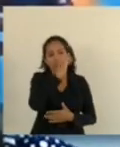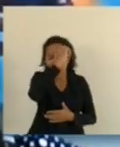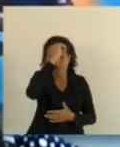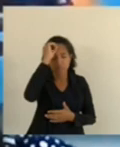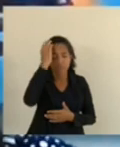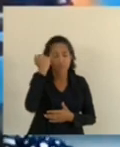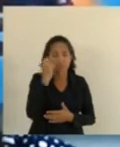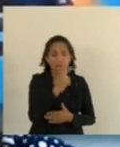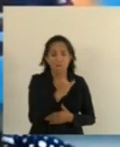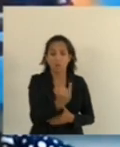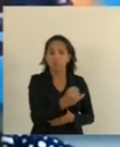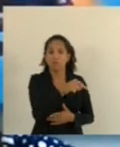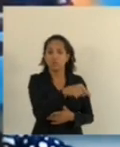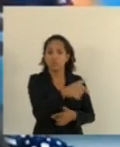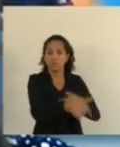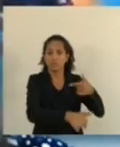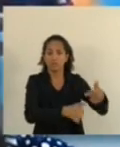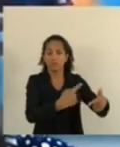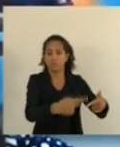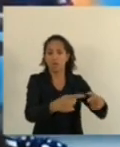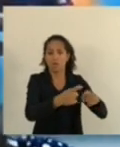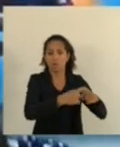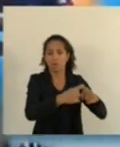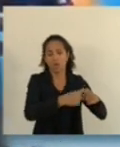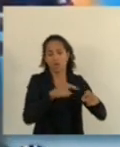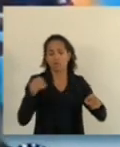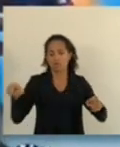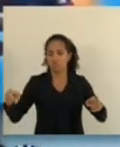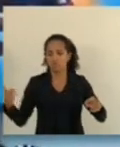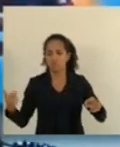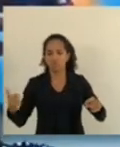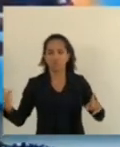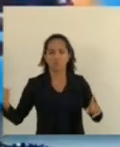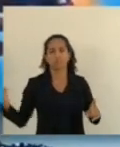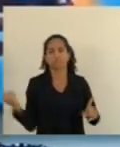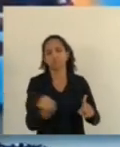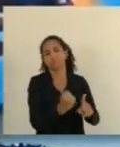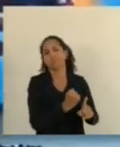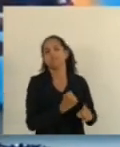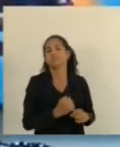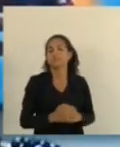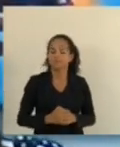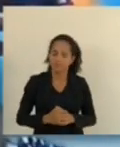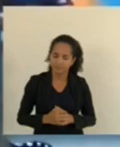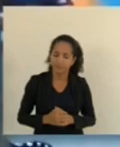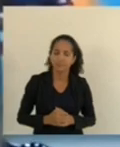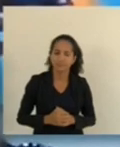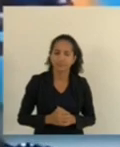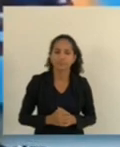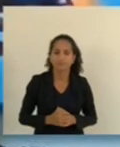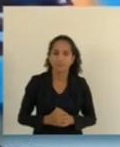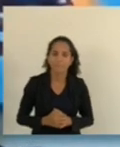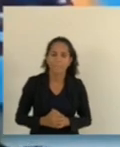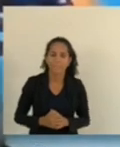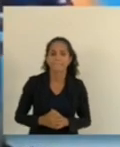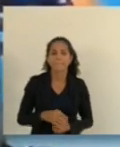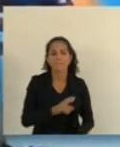importantíssima para o nosso estado, para as nossas crianças, mas que hoje dá nome da Procuradoria da Mulher, dá nome da